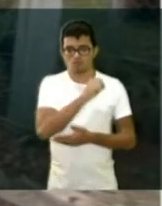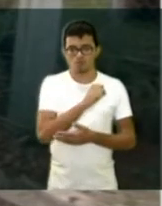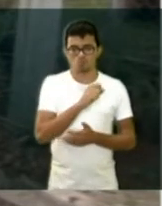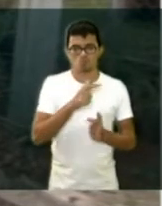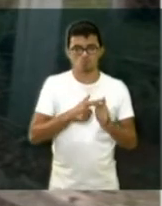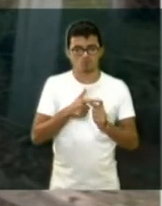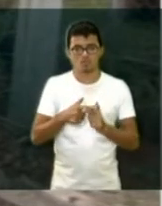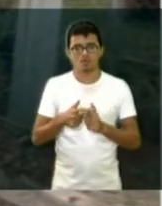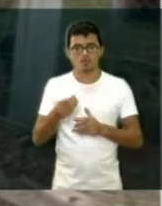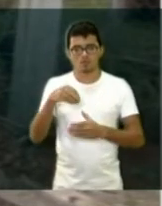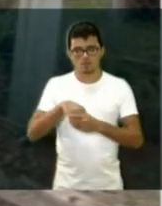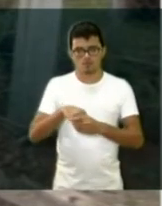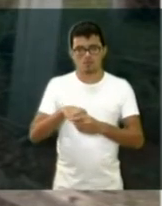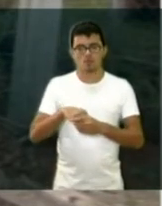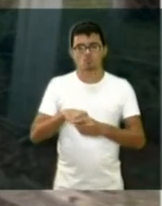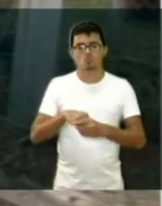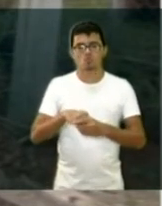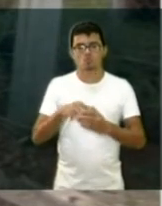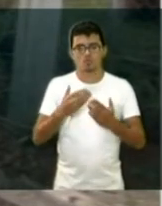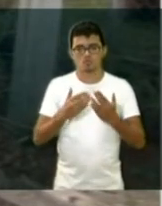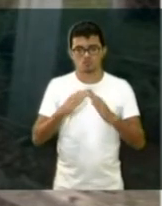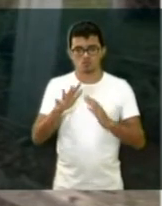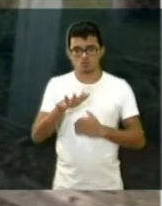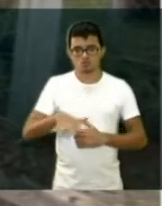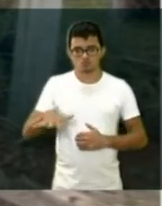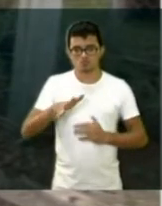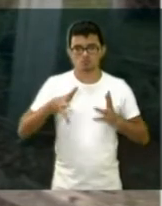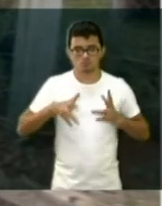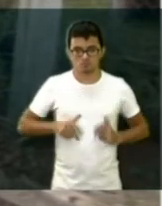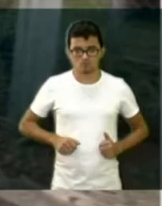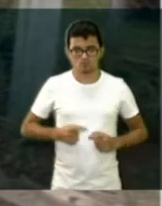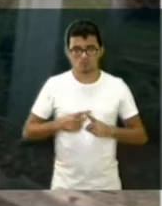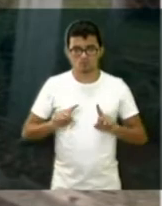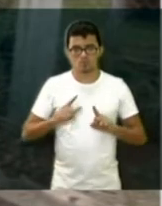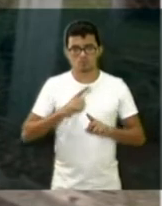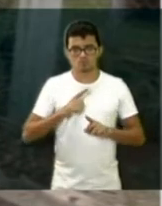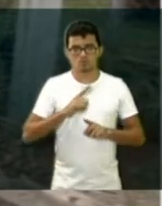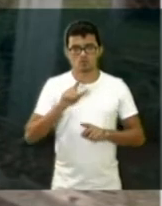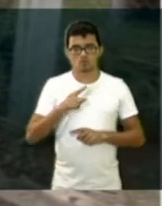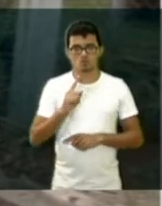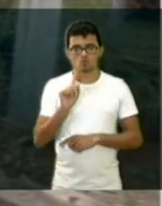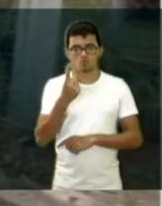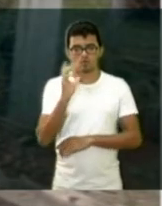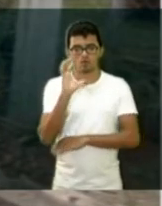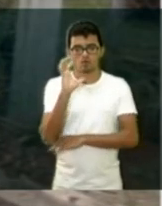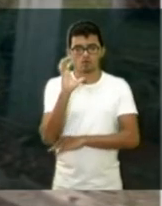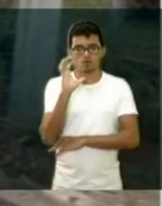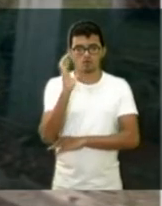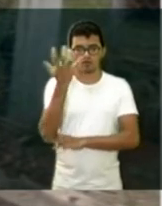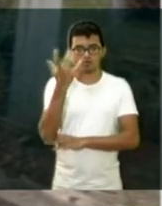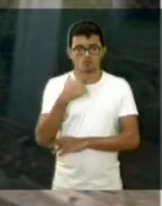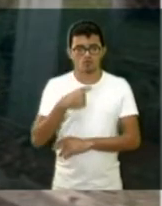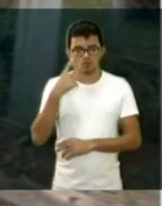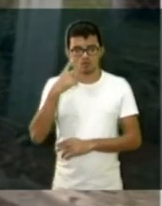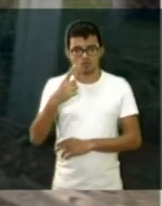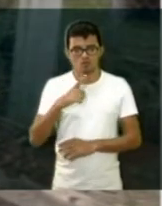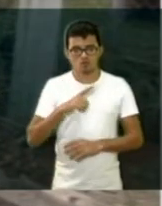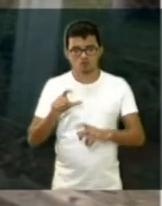limparam lá dentro da creche. Está bonito. Mas tem uma árvore totalmente que está... Olha a calçada.